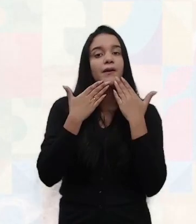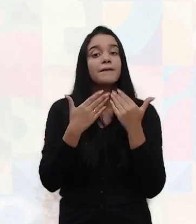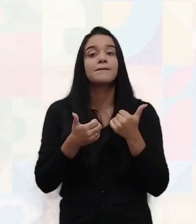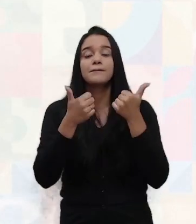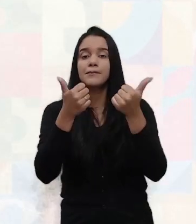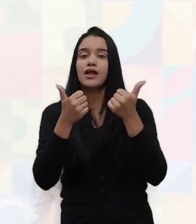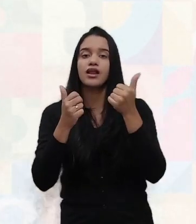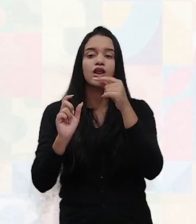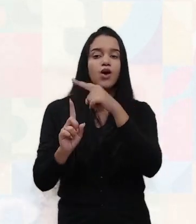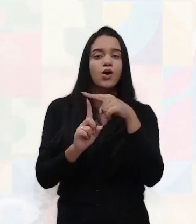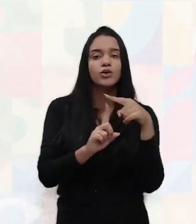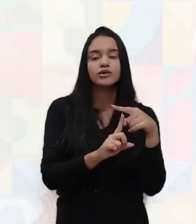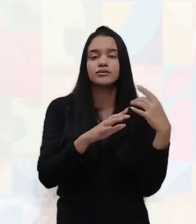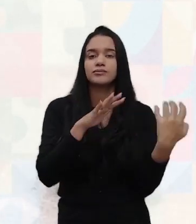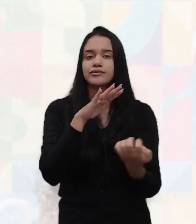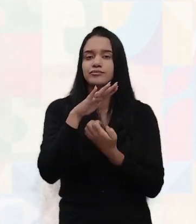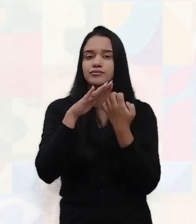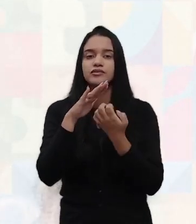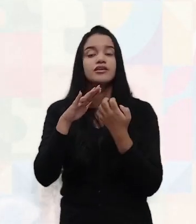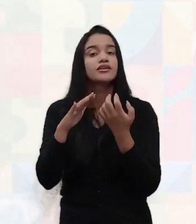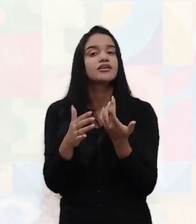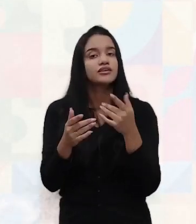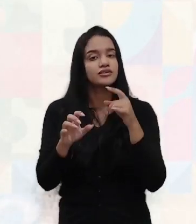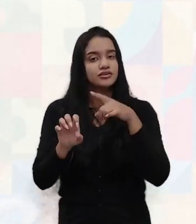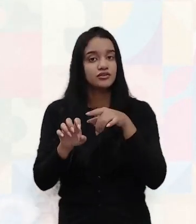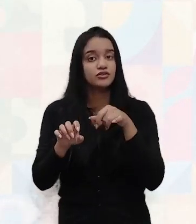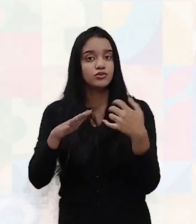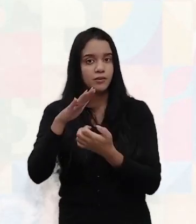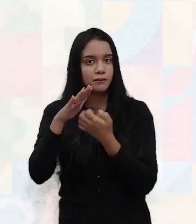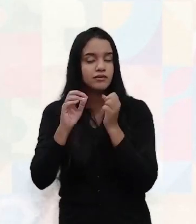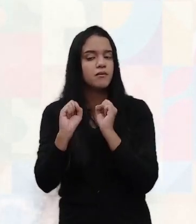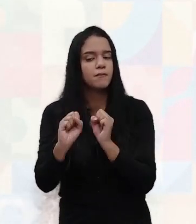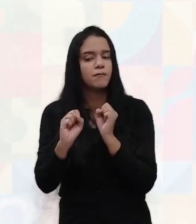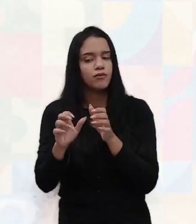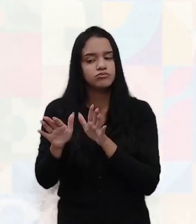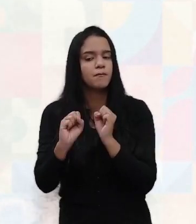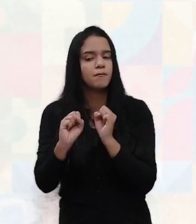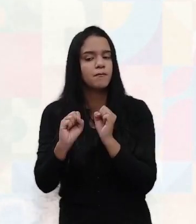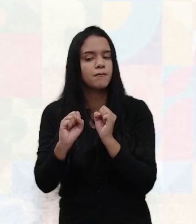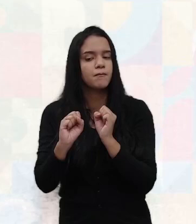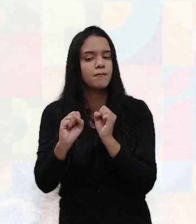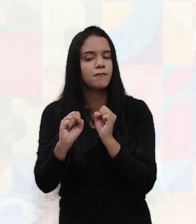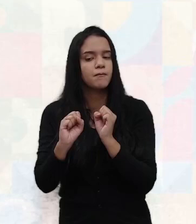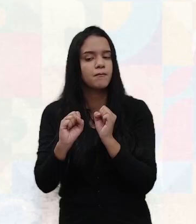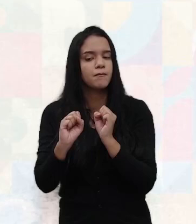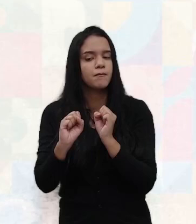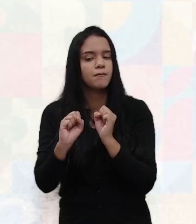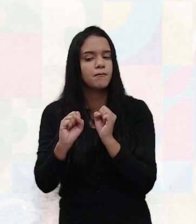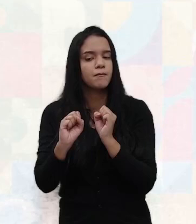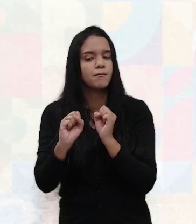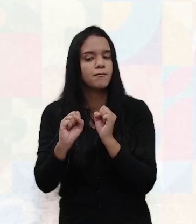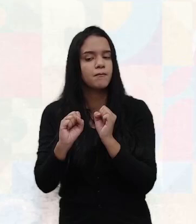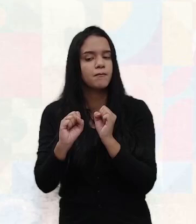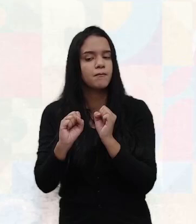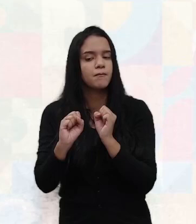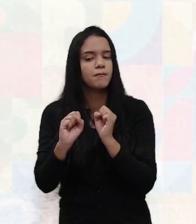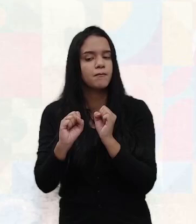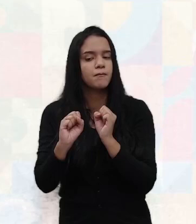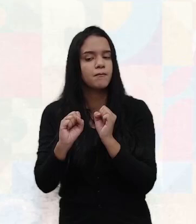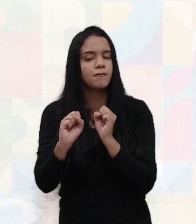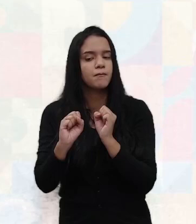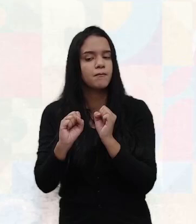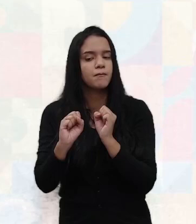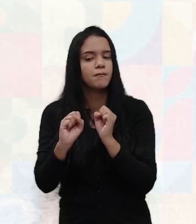de classificação empresarial que a sua empresa possa se enquadrar, tá bem? Do lado direito da tela, fotografia.